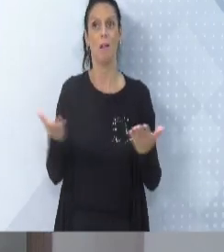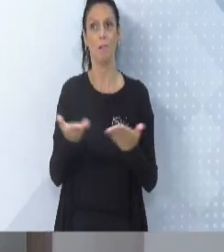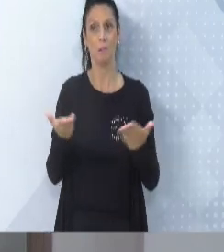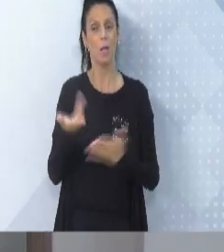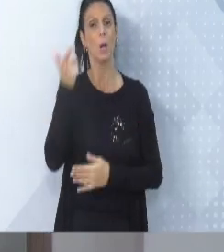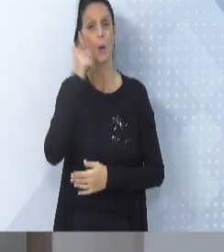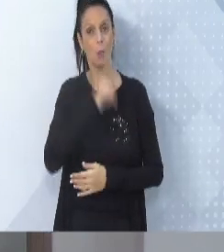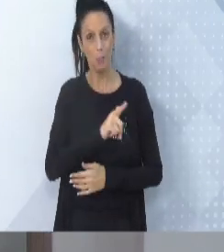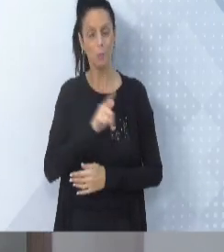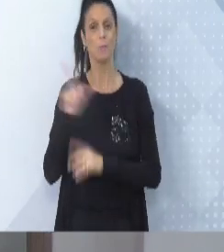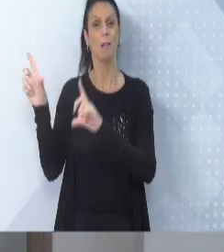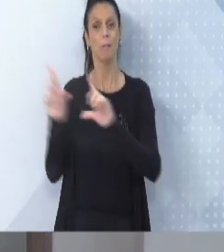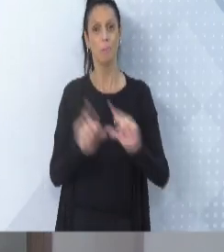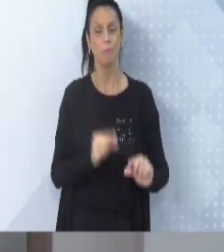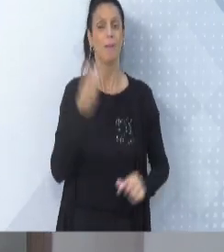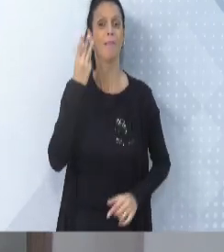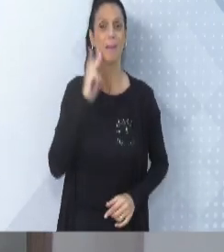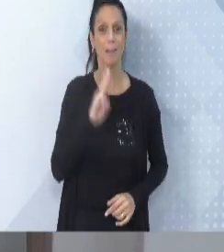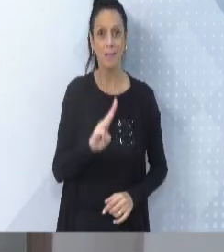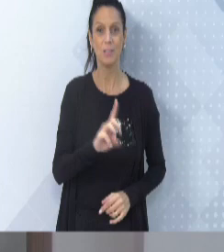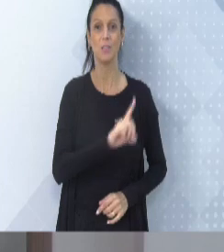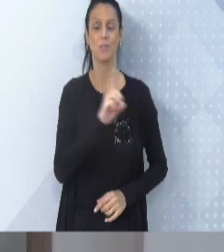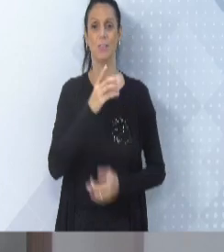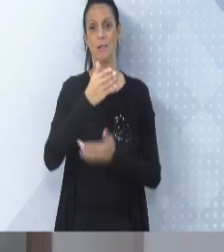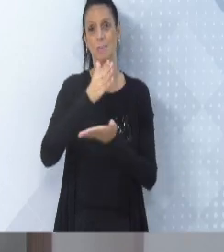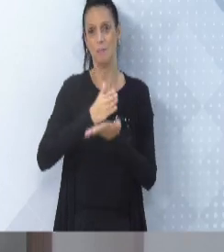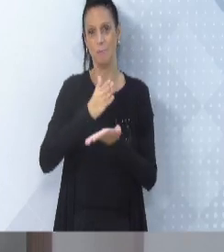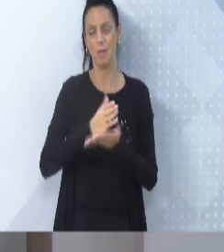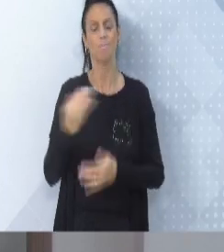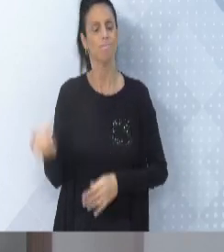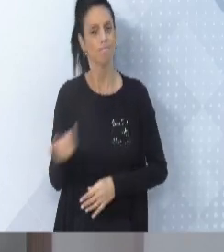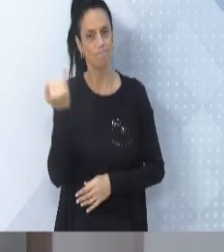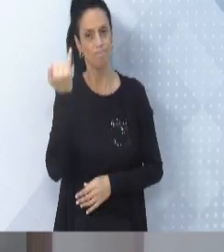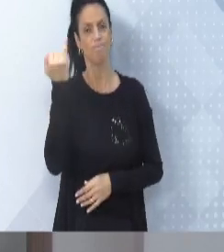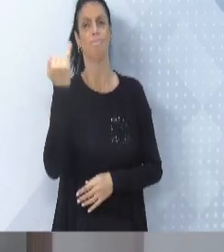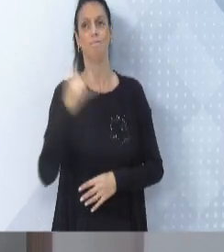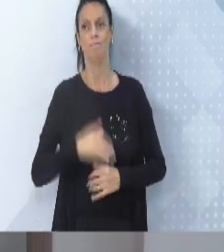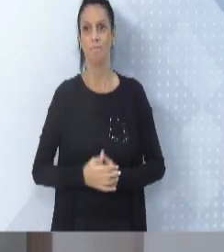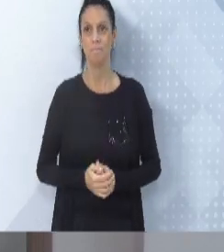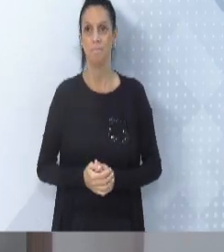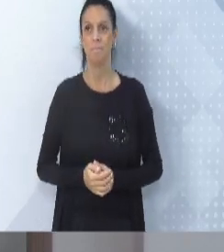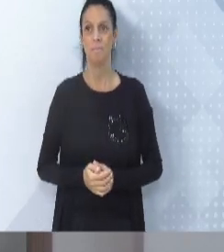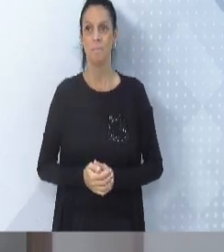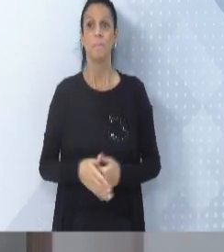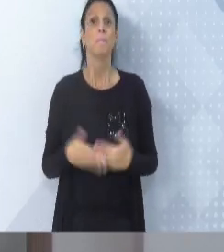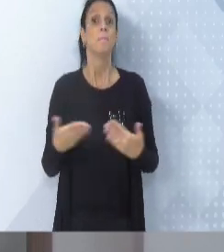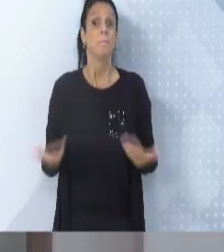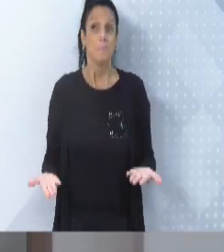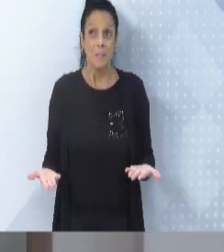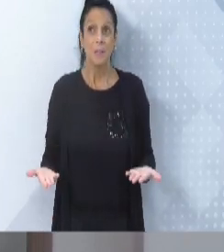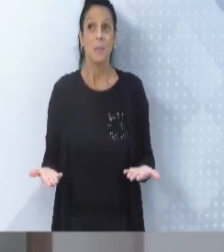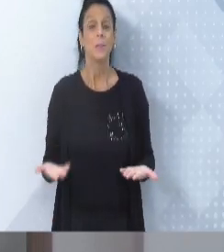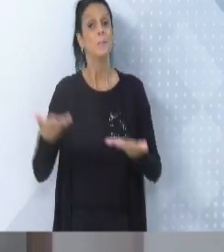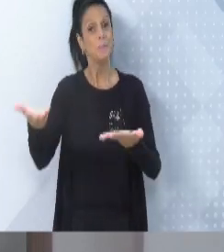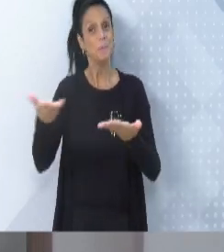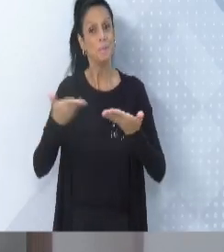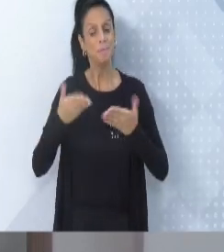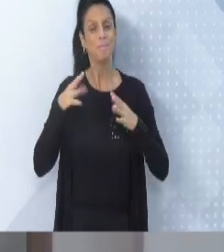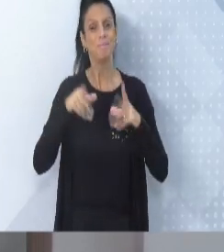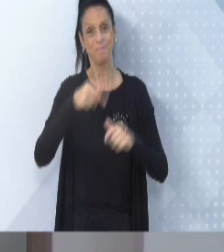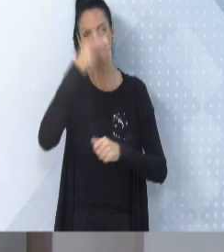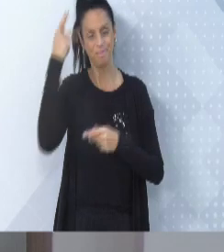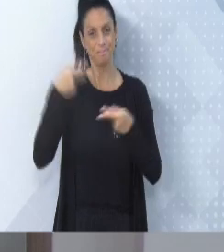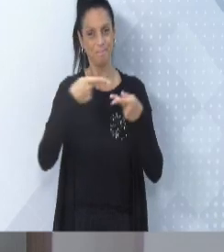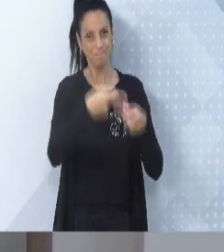conseguiu reduzir para três e meio. Isso é muito importante. Então, está feito o convite a todos,